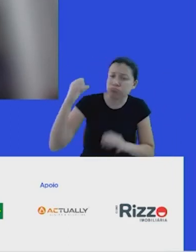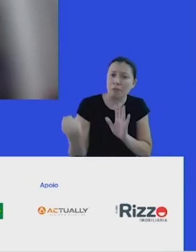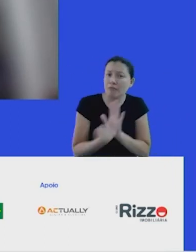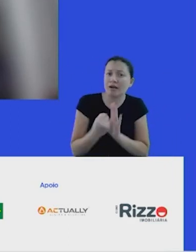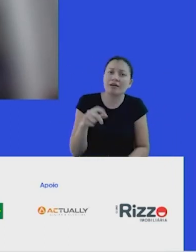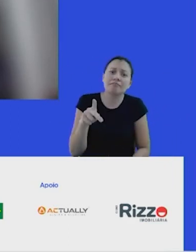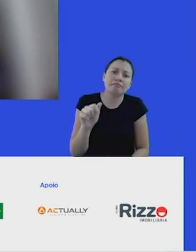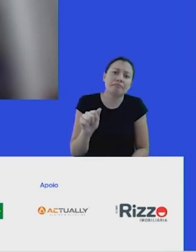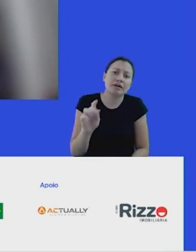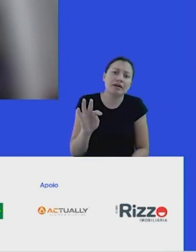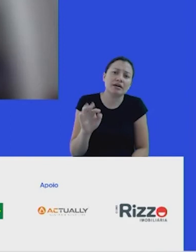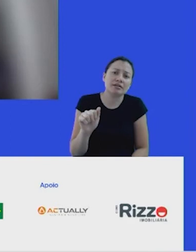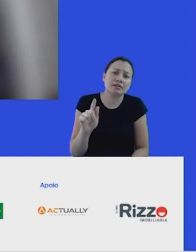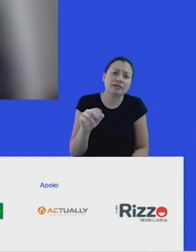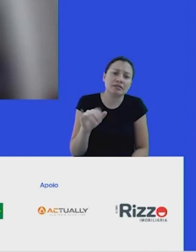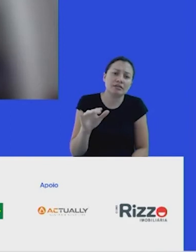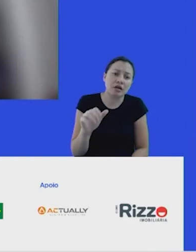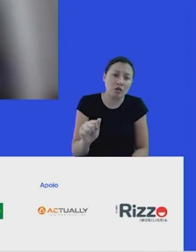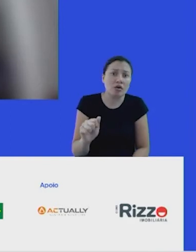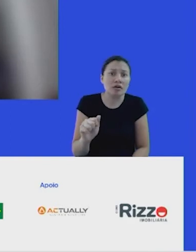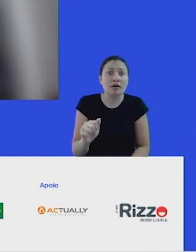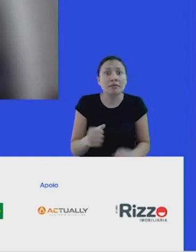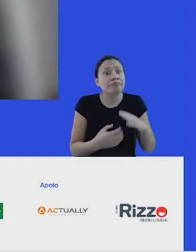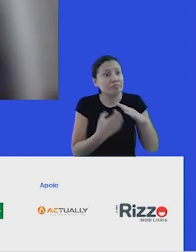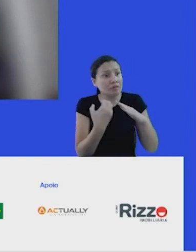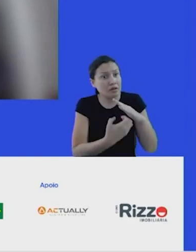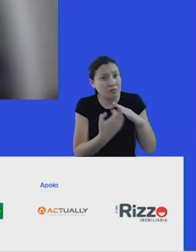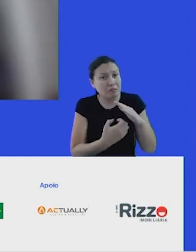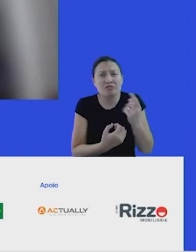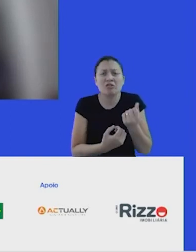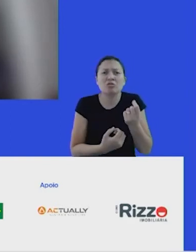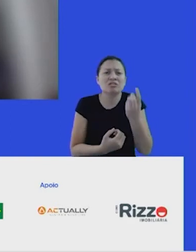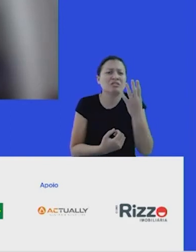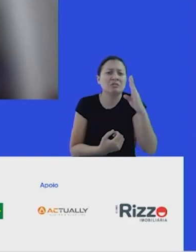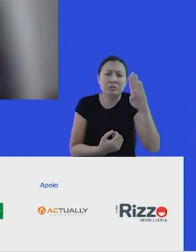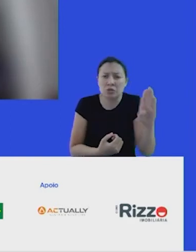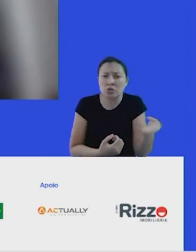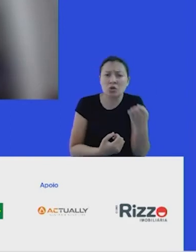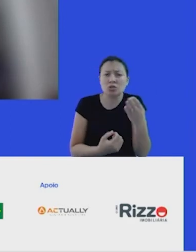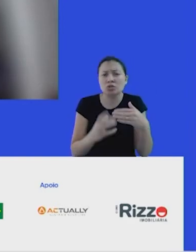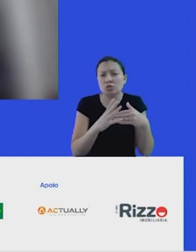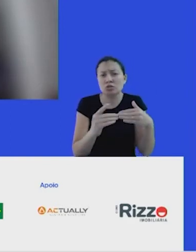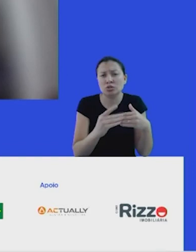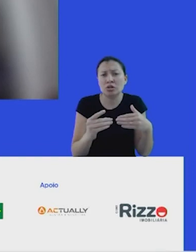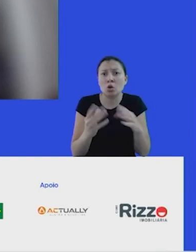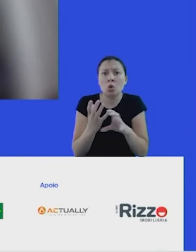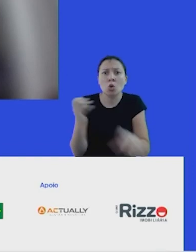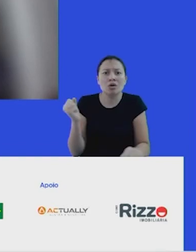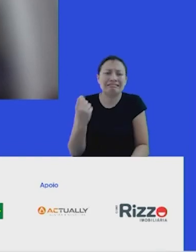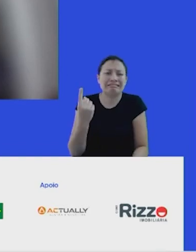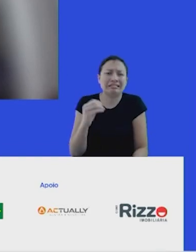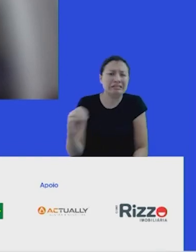fez uma doação em vida de uma empresa que vale 3 bilhões de dólares que gera 100 milhões de dólares para lucro, lucro anual